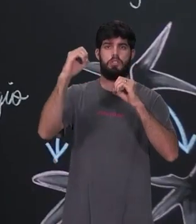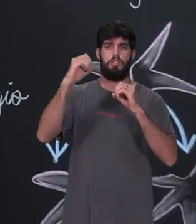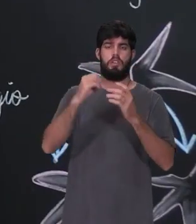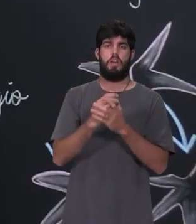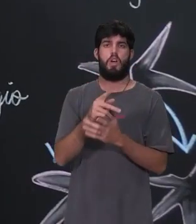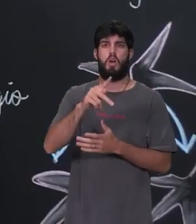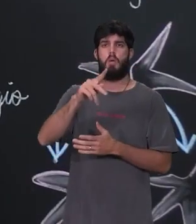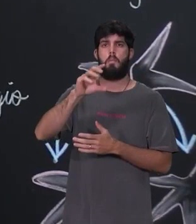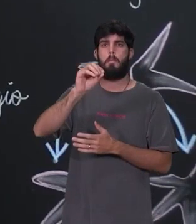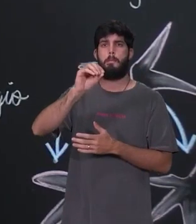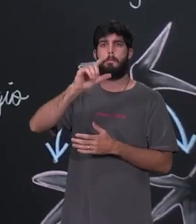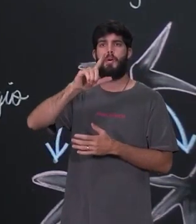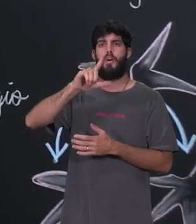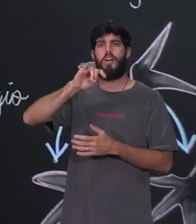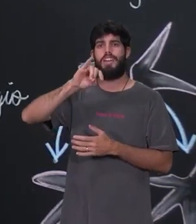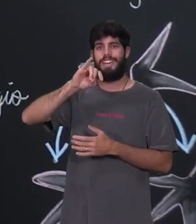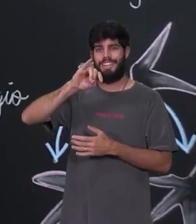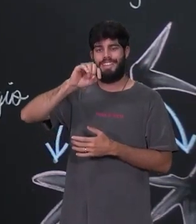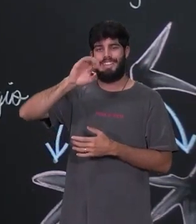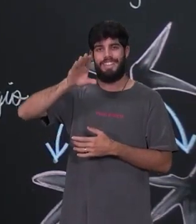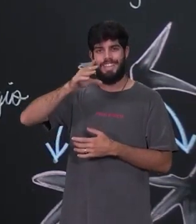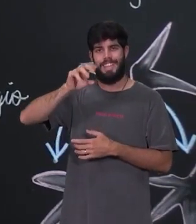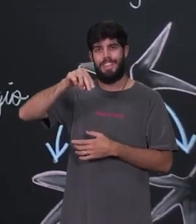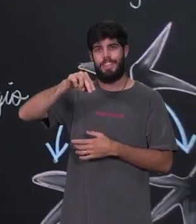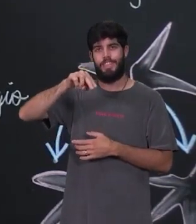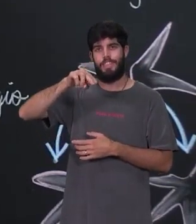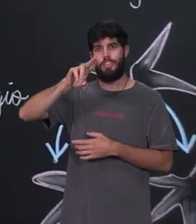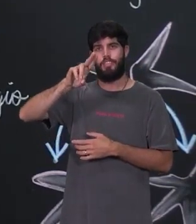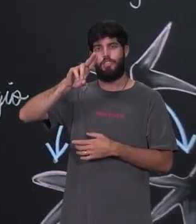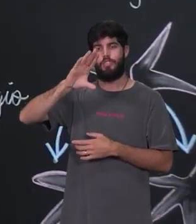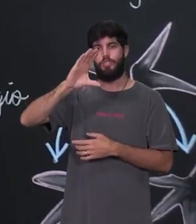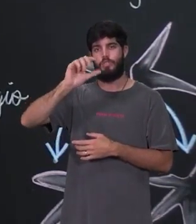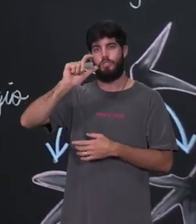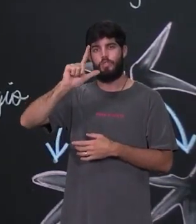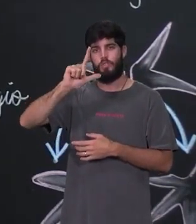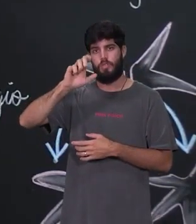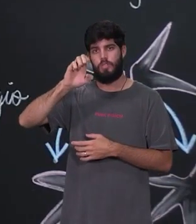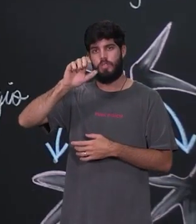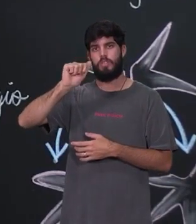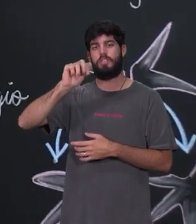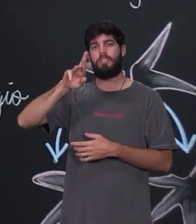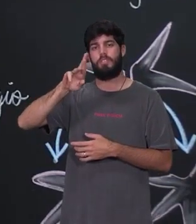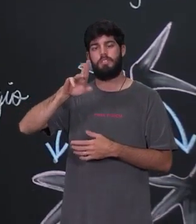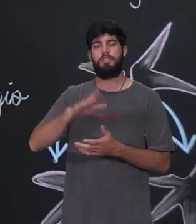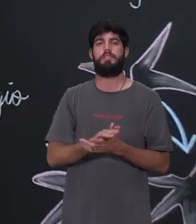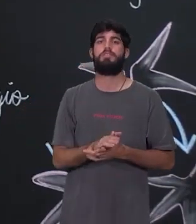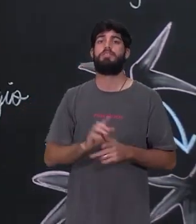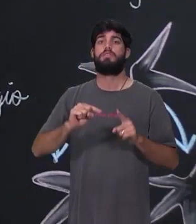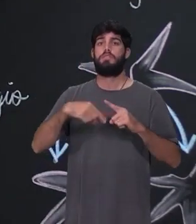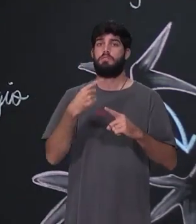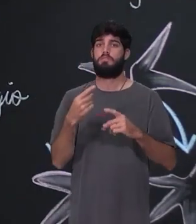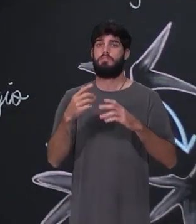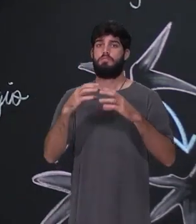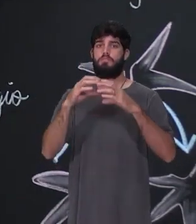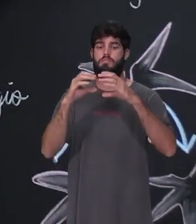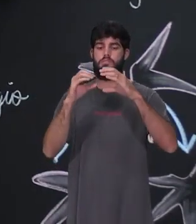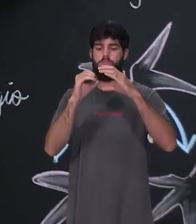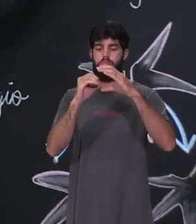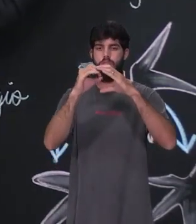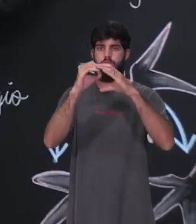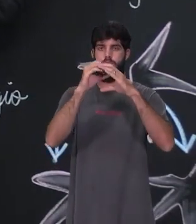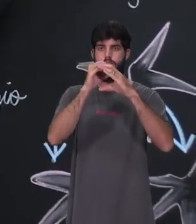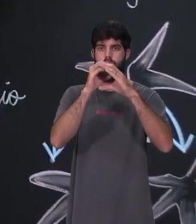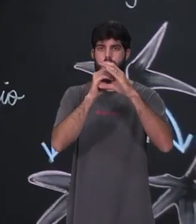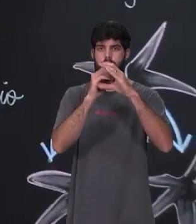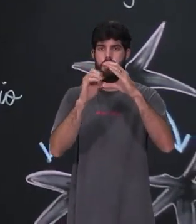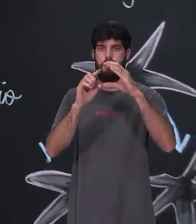polinucleada, com vários núcleozinhos. E depois, aí sim, já com os núcleos divididos lá dentro, é que ela vai